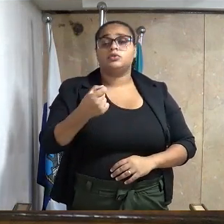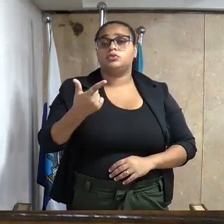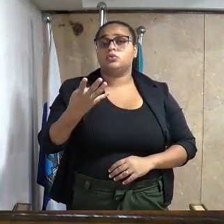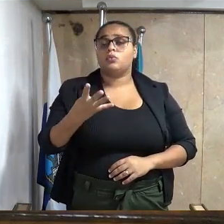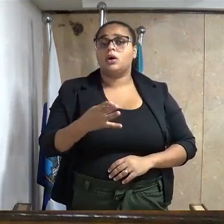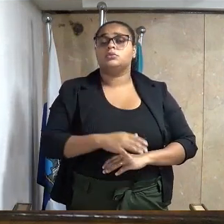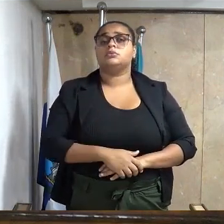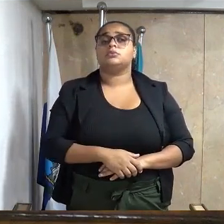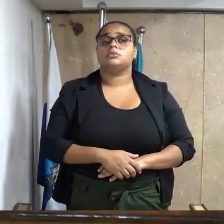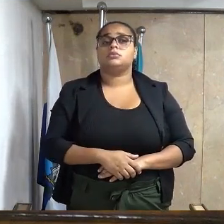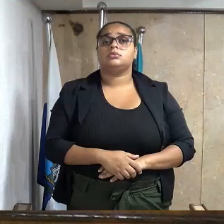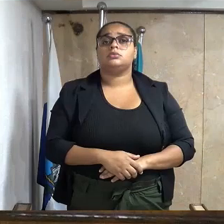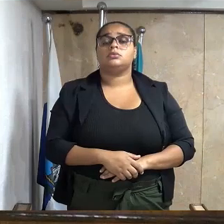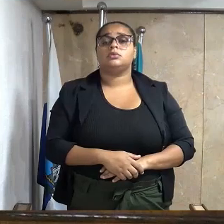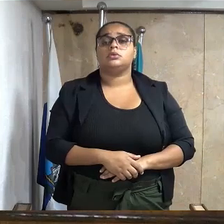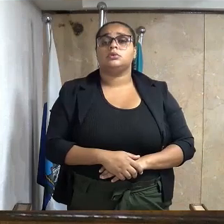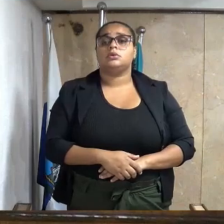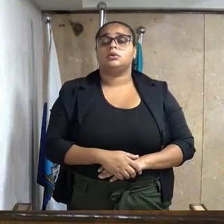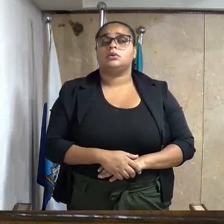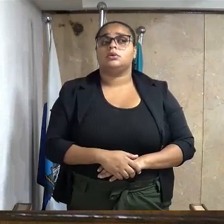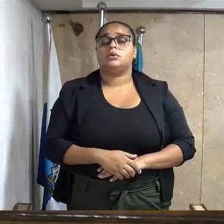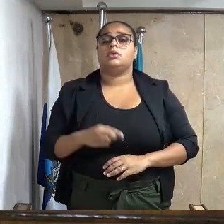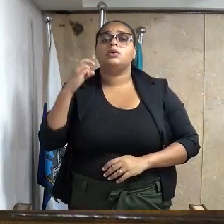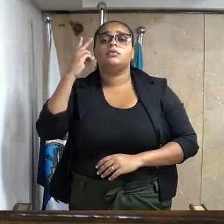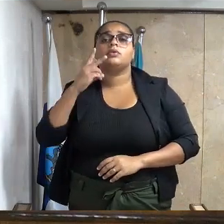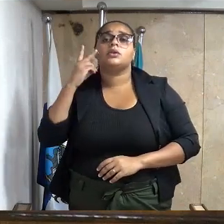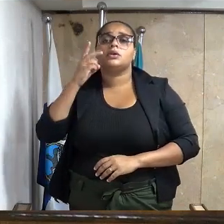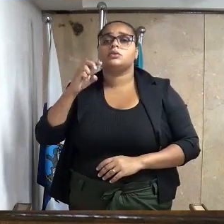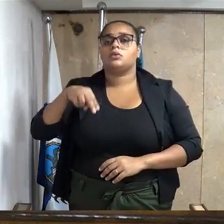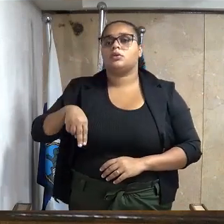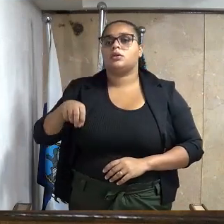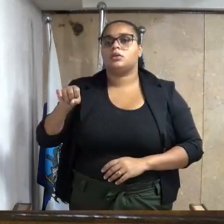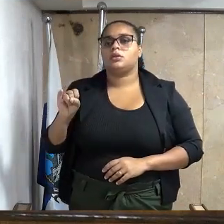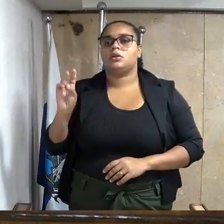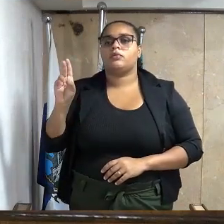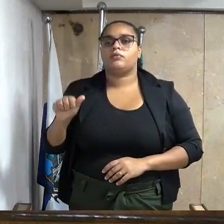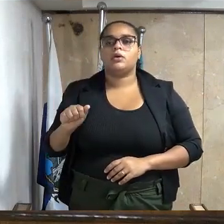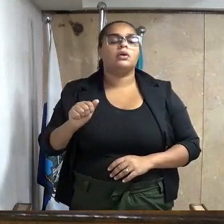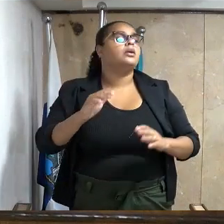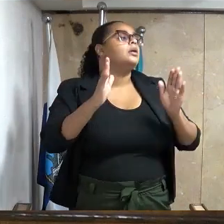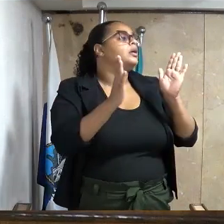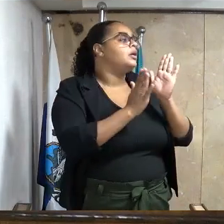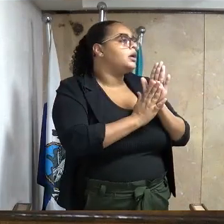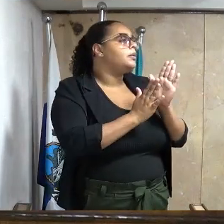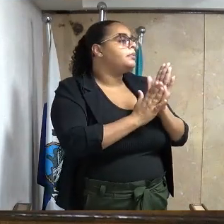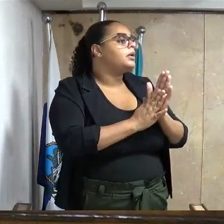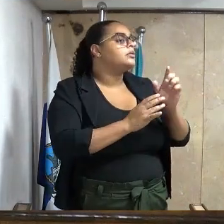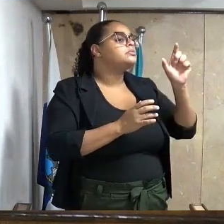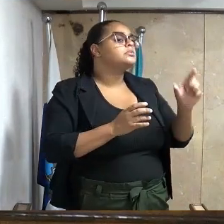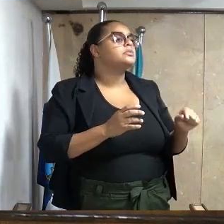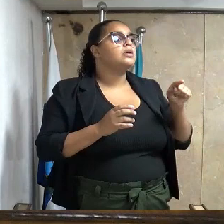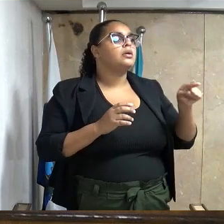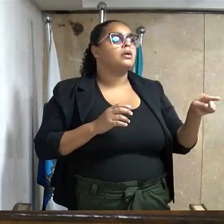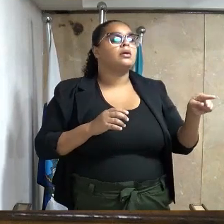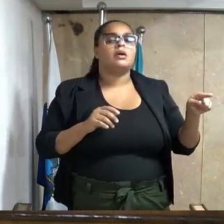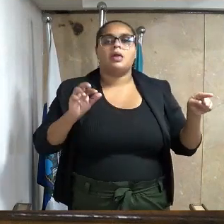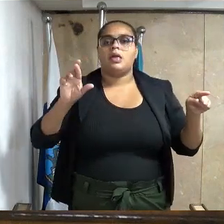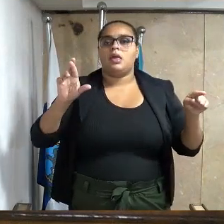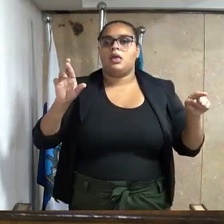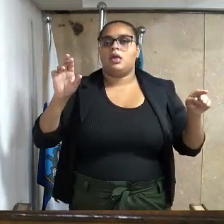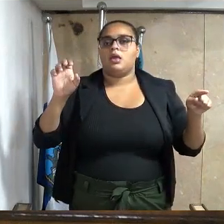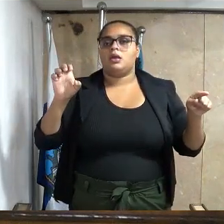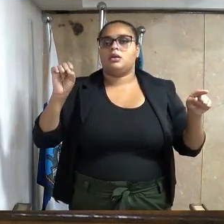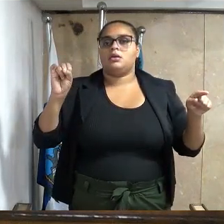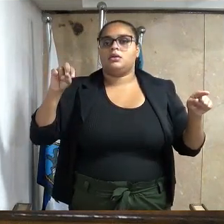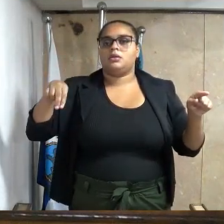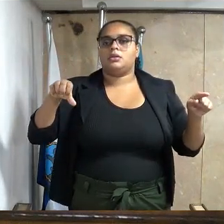do excelentíssimo senhor vereador Ivan Almeida, consignando moção de aplausos ao lucíssimo doutor Rinaldo Lopes